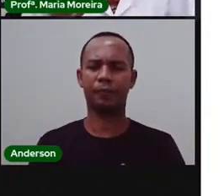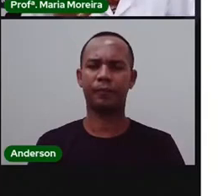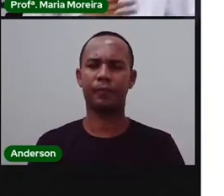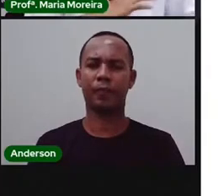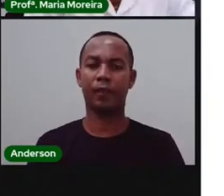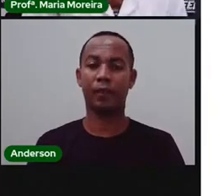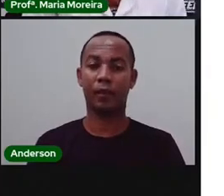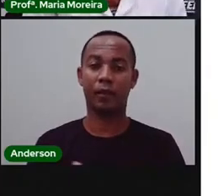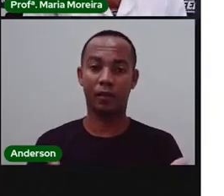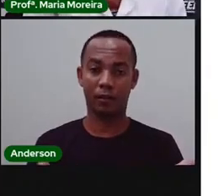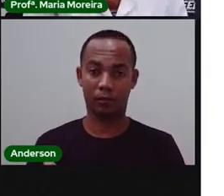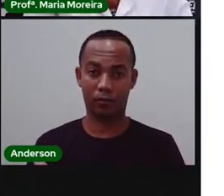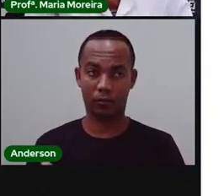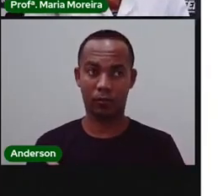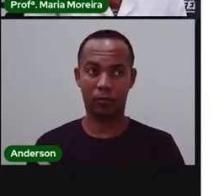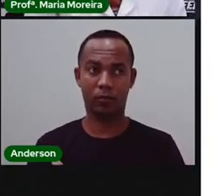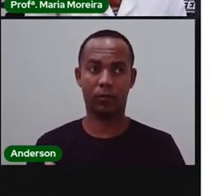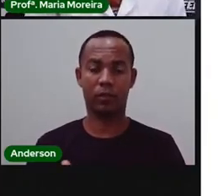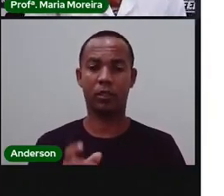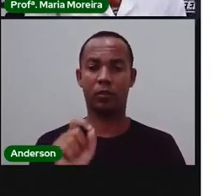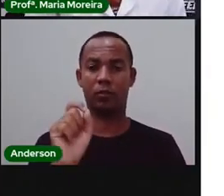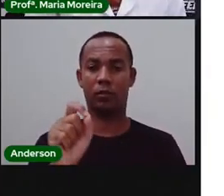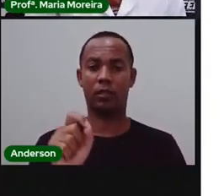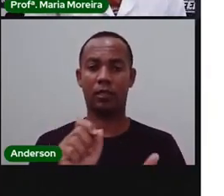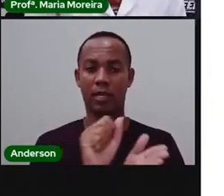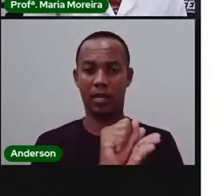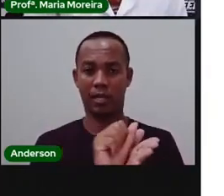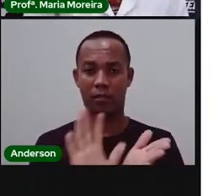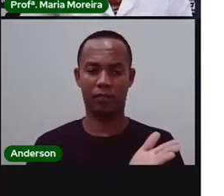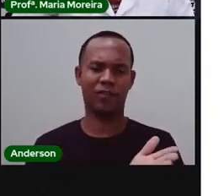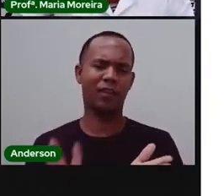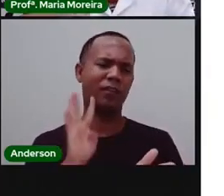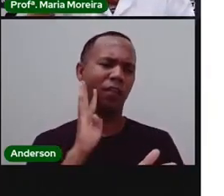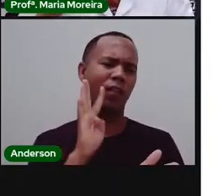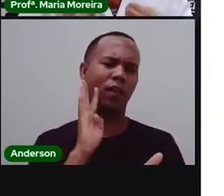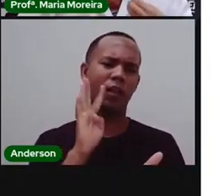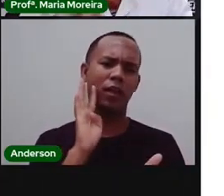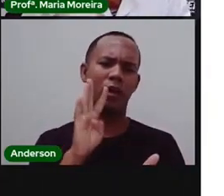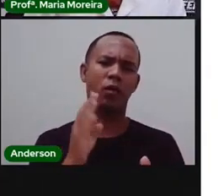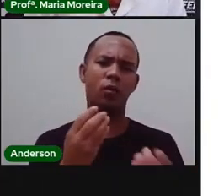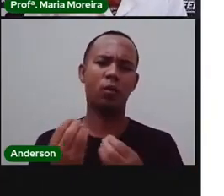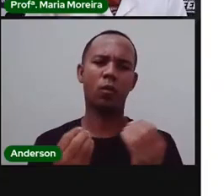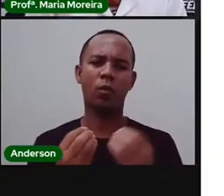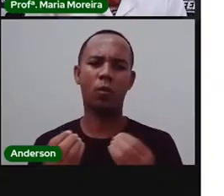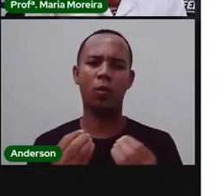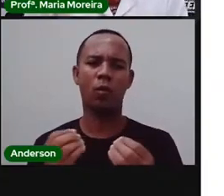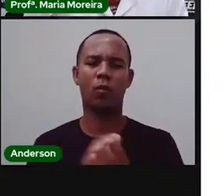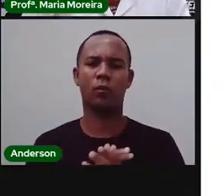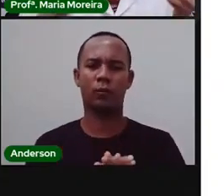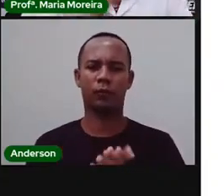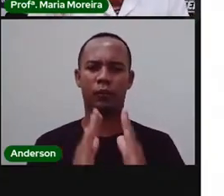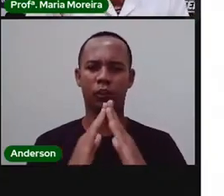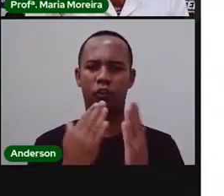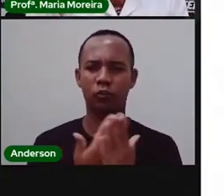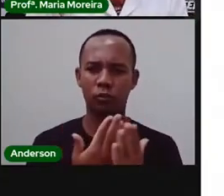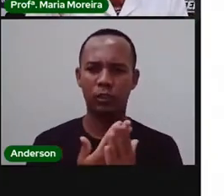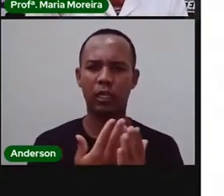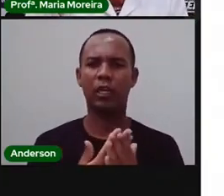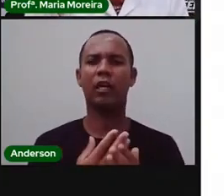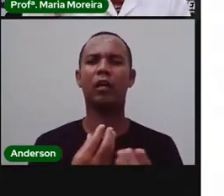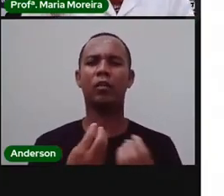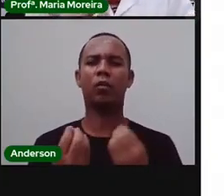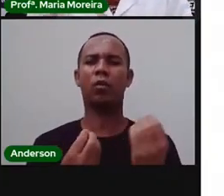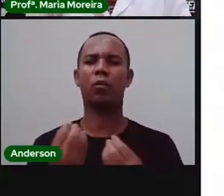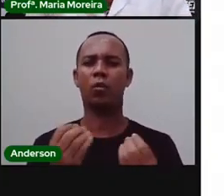a gente vai tratar sobre uma atividade bem legal. E aí, na verdade, qual é a função dessa atividade? É conhecer um pouco